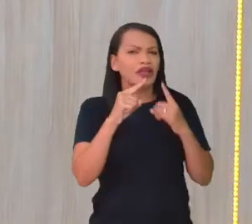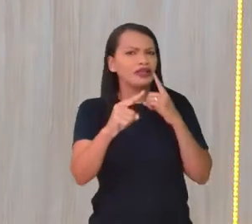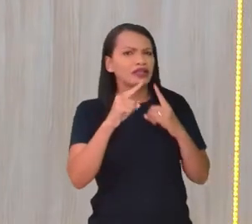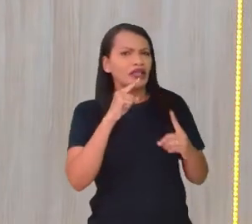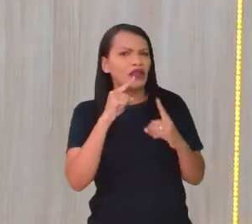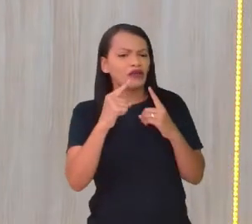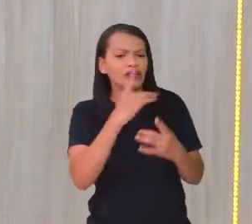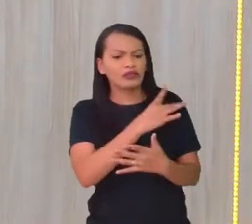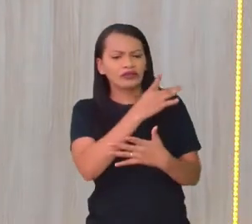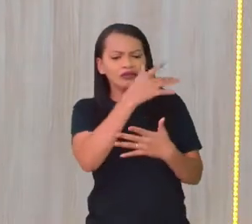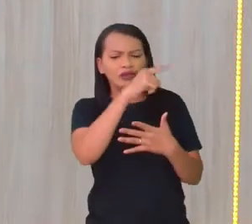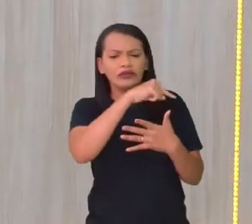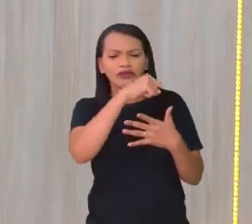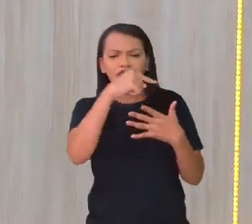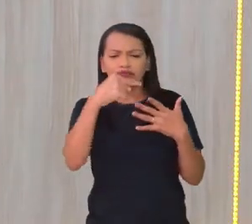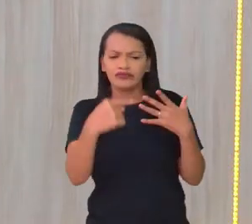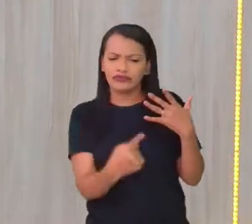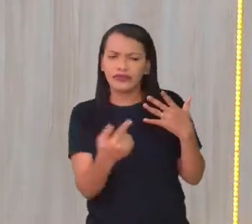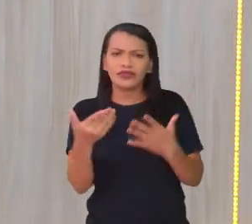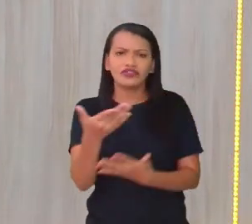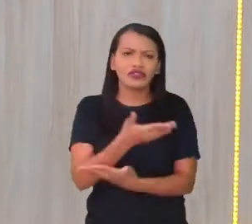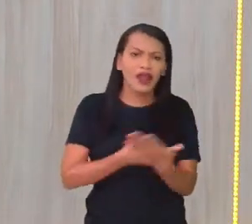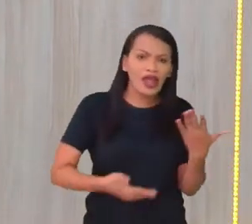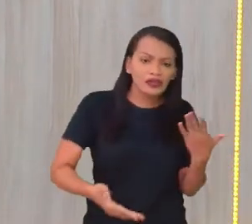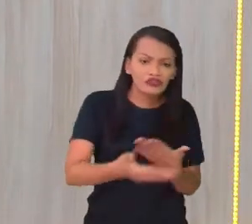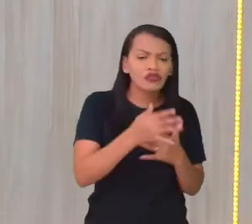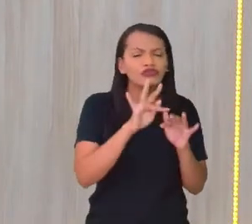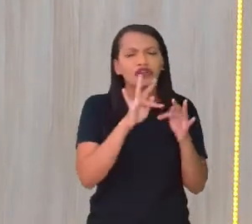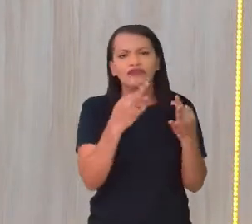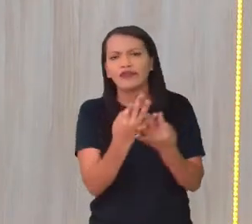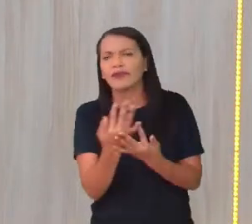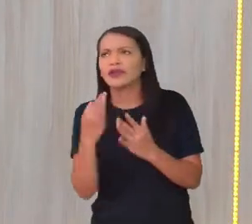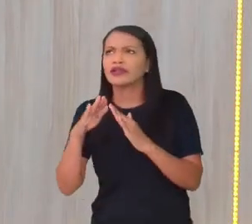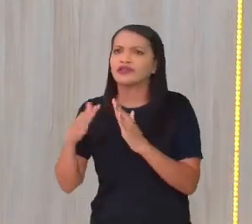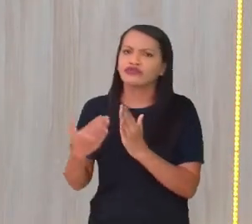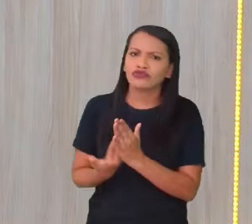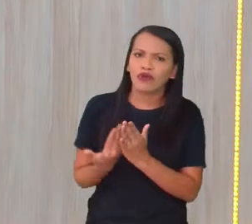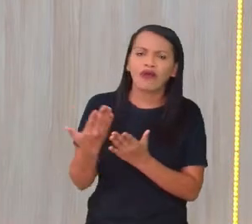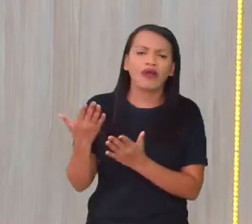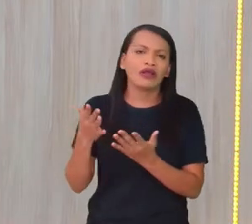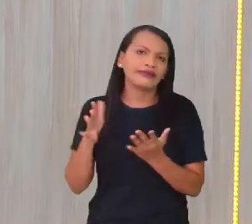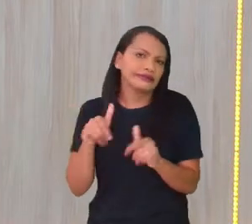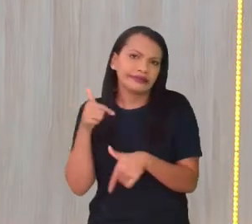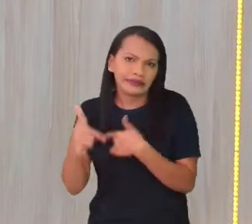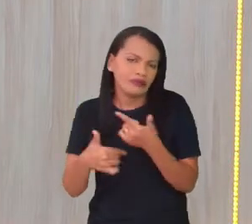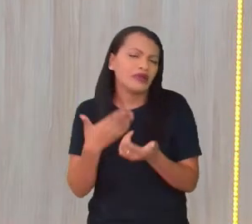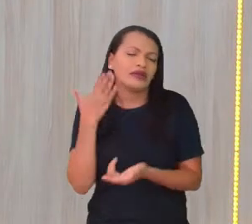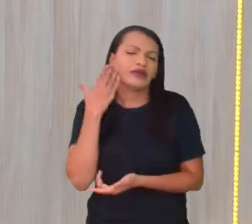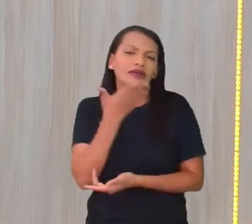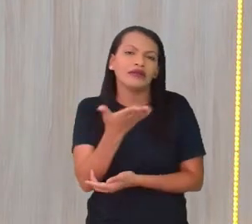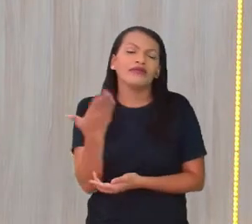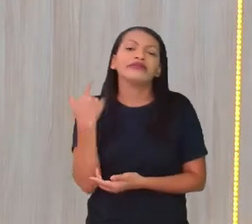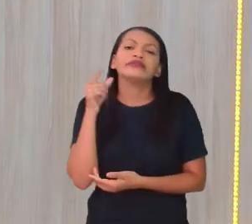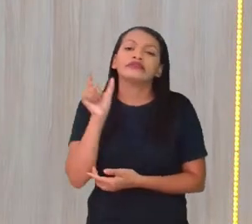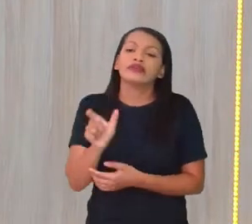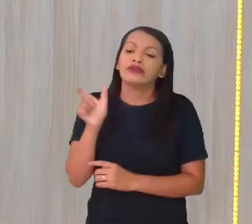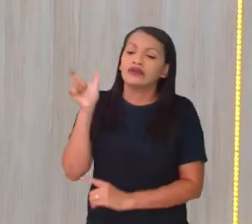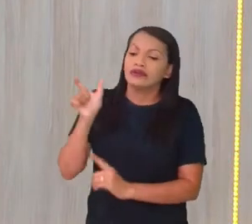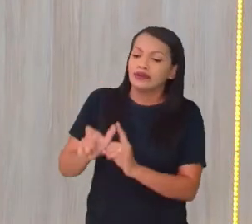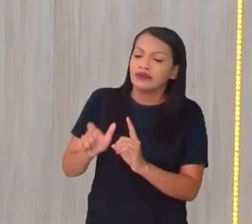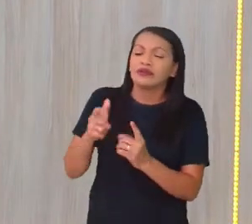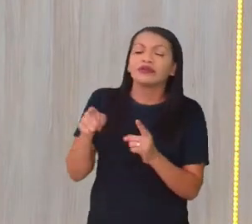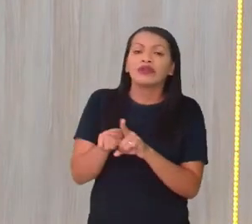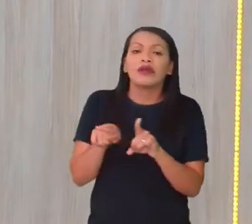esses aspectos, né? Essas relações que o ser humano faz, tanto de uma forma mais pessoal, como com a